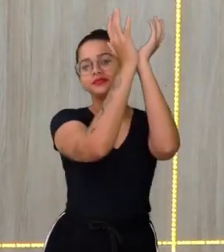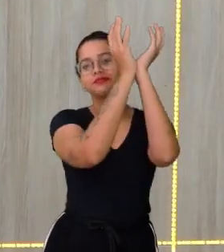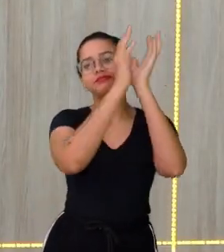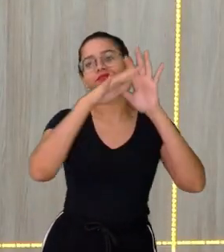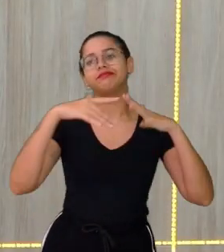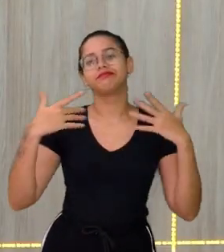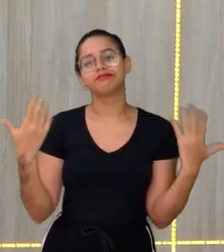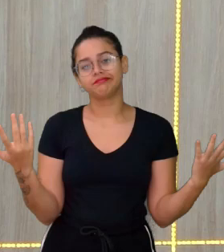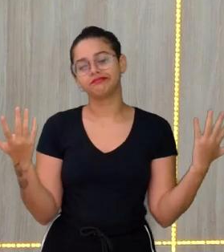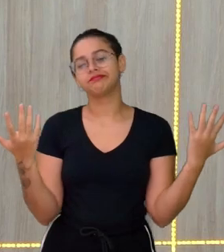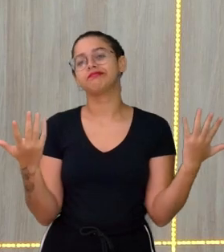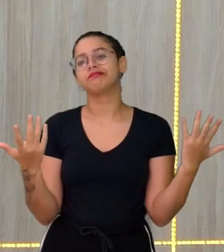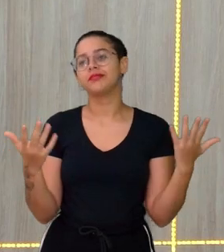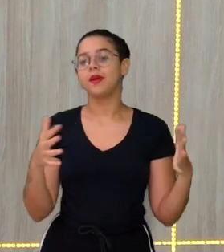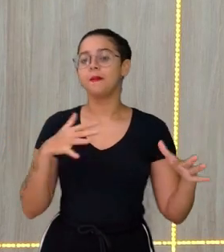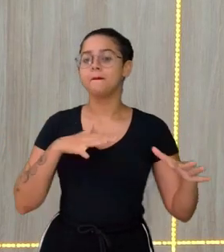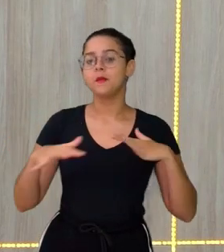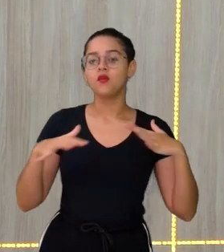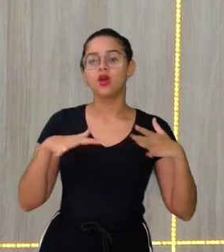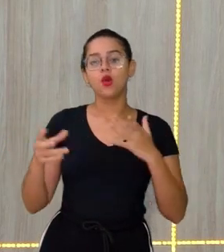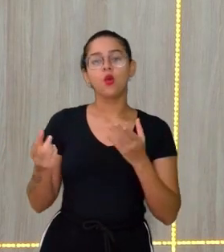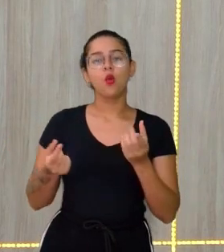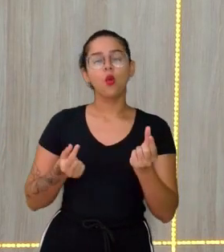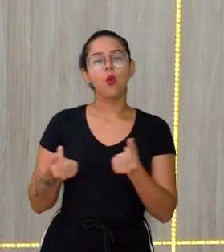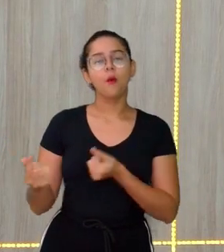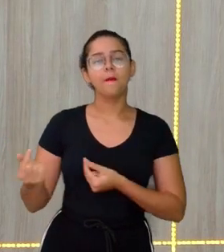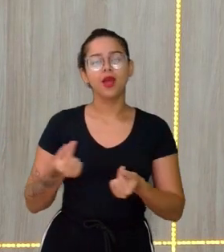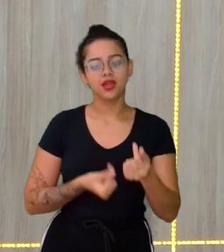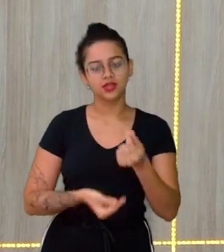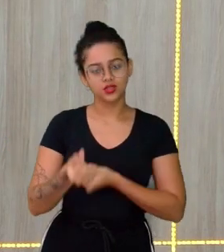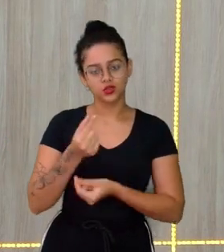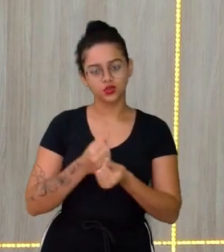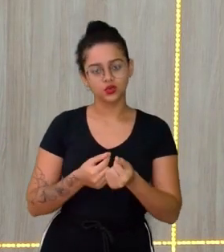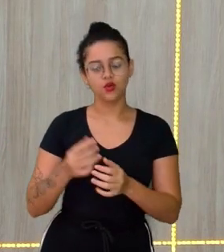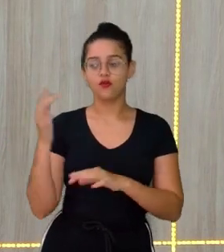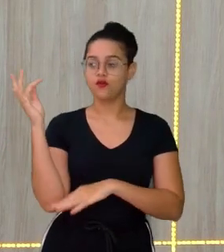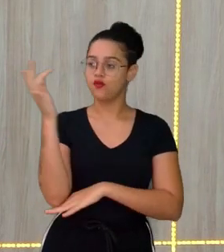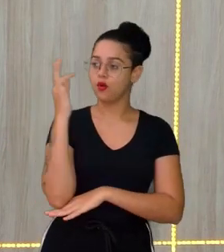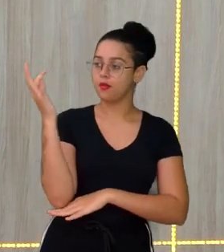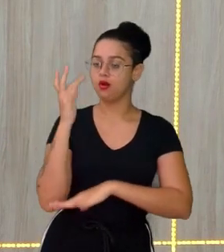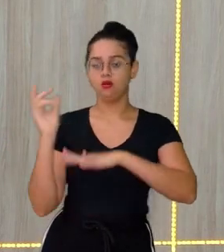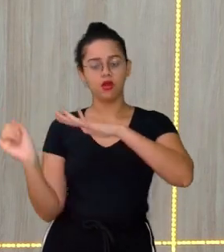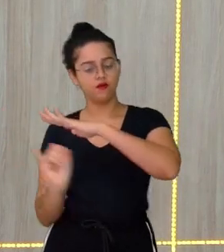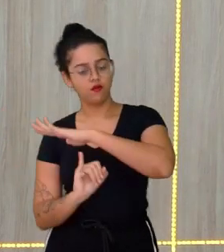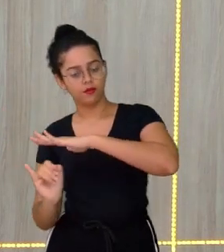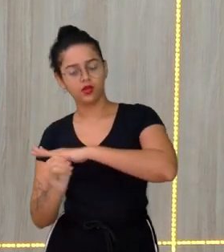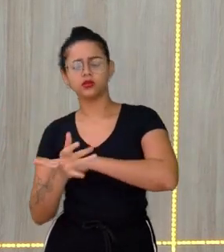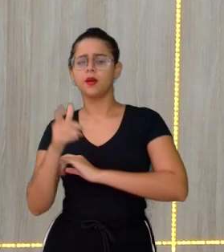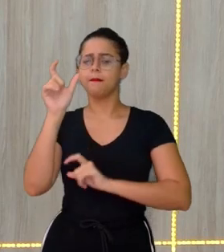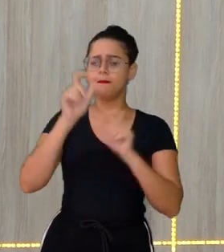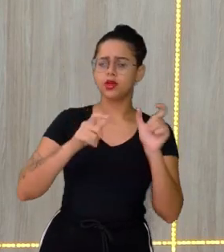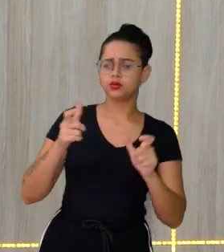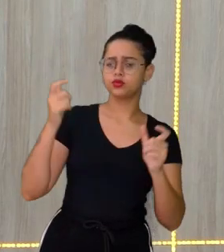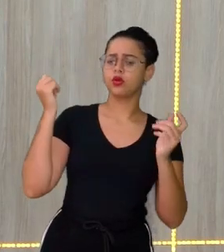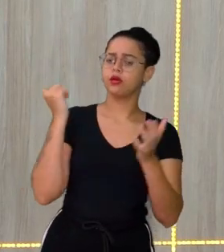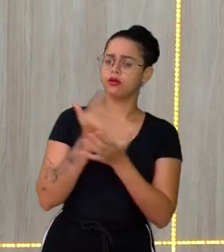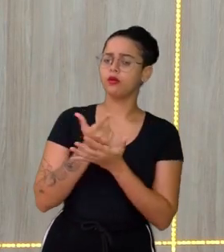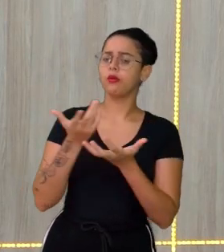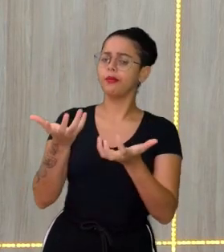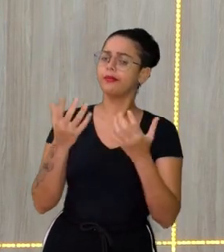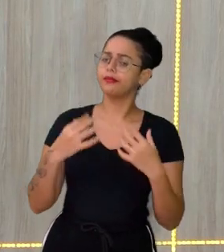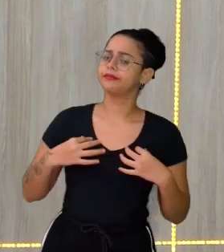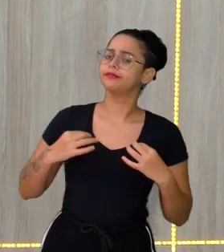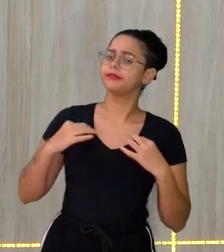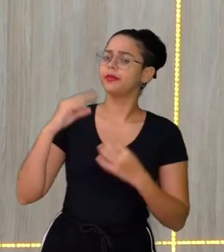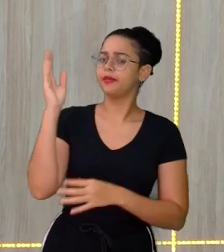O setor Comércio Tanto formal Como informal Pessoas procurando A camisa Por exemplo Da seleção brasileira